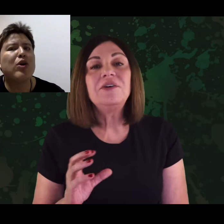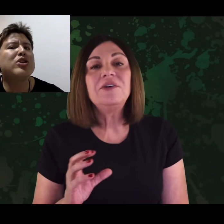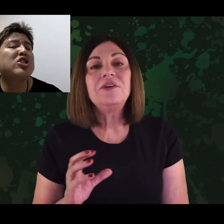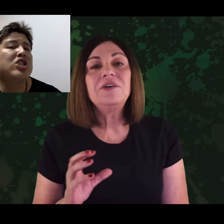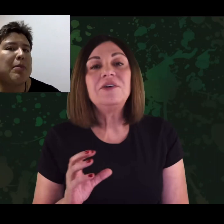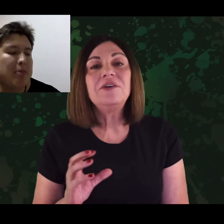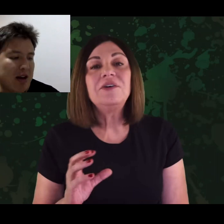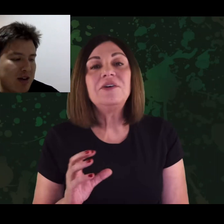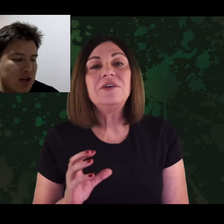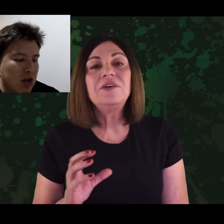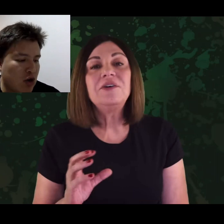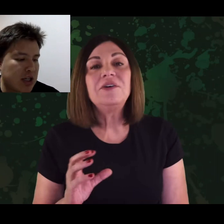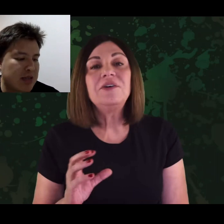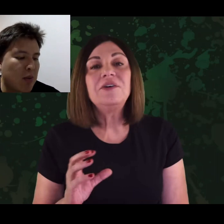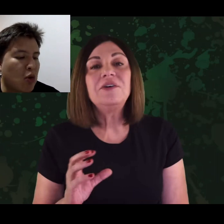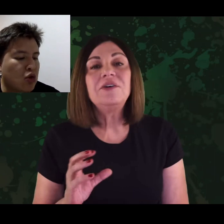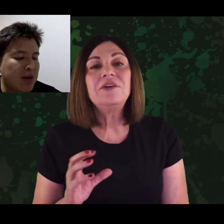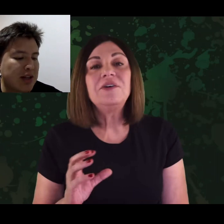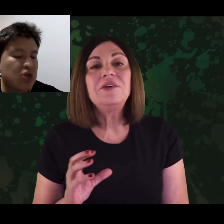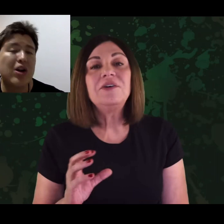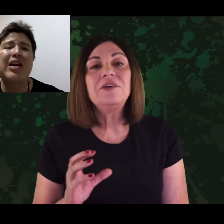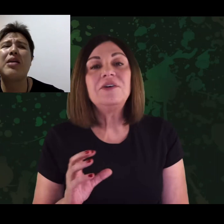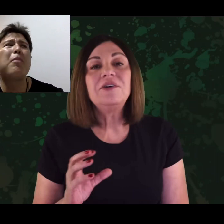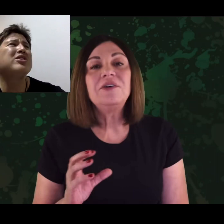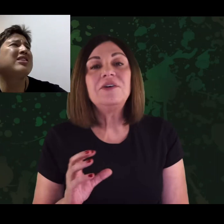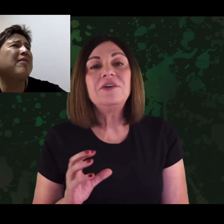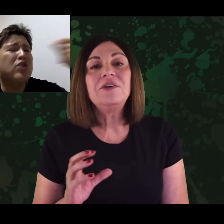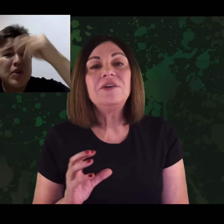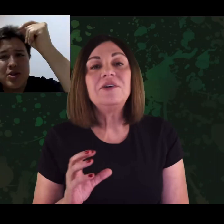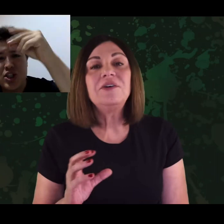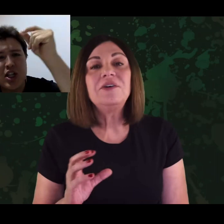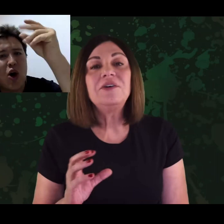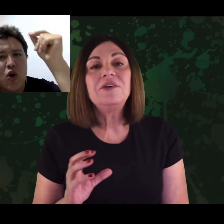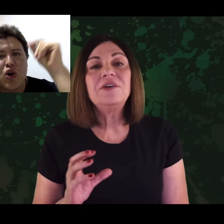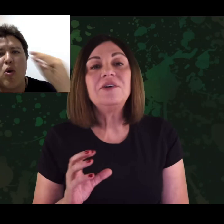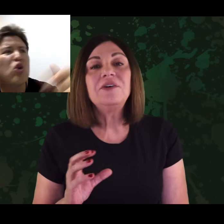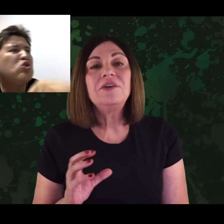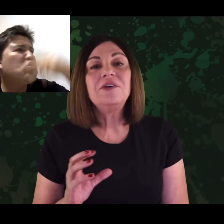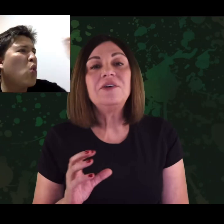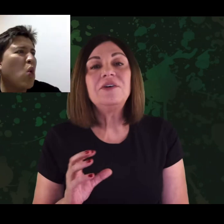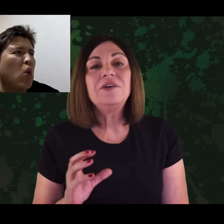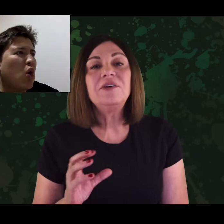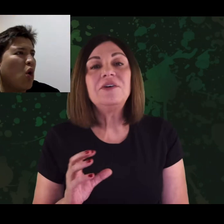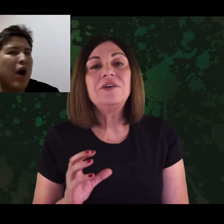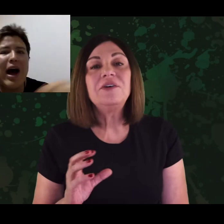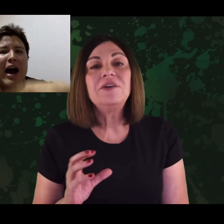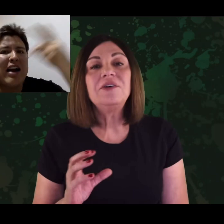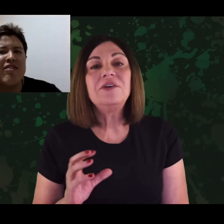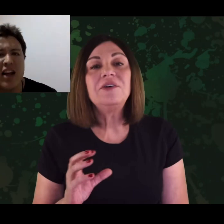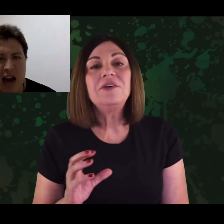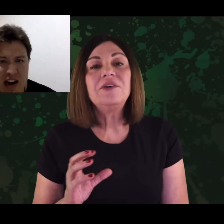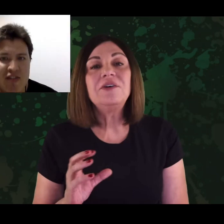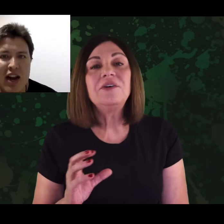E eu lembro quando assisti a primeira vez, uma coisa que chamou muito a atenção é que depois de tantos filmes de terror como Conjuro,